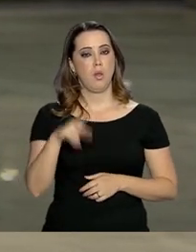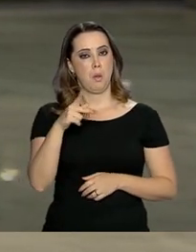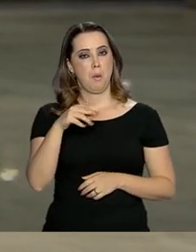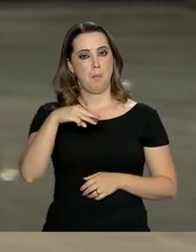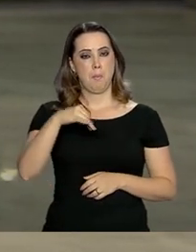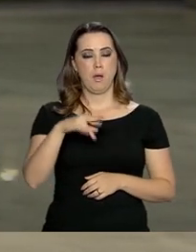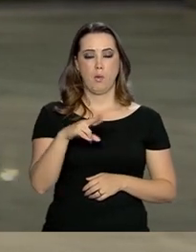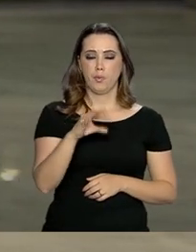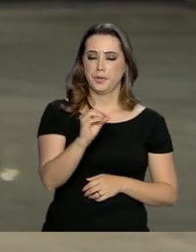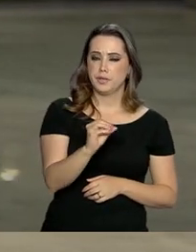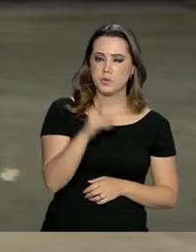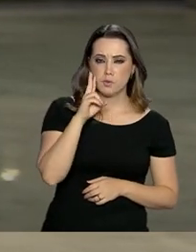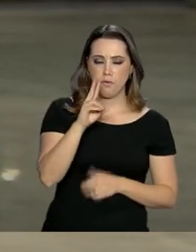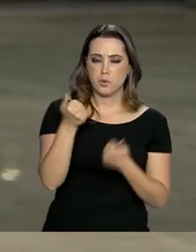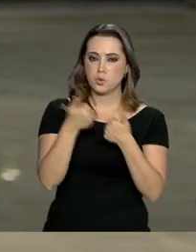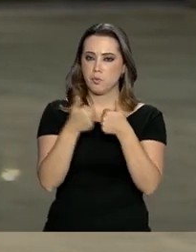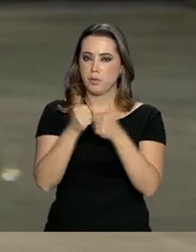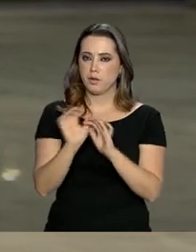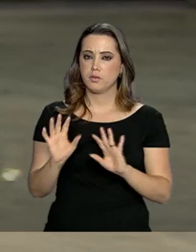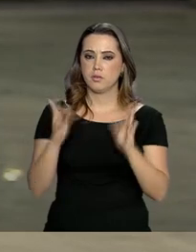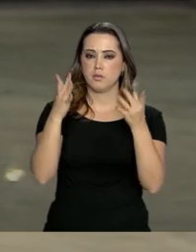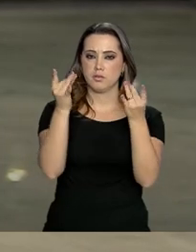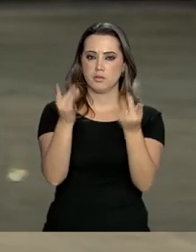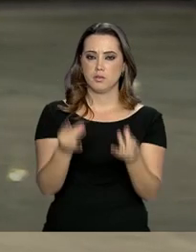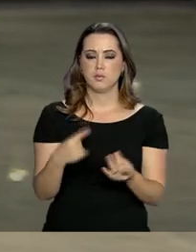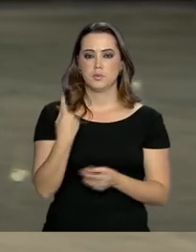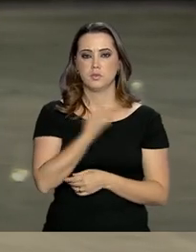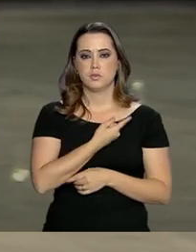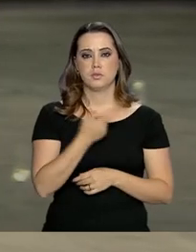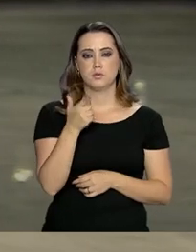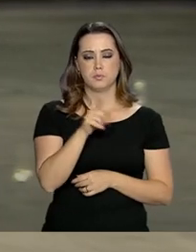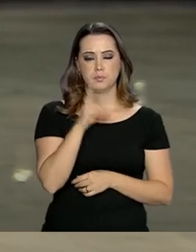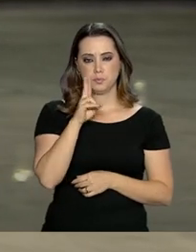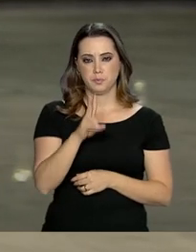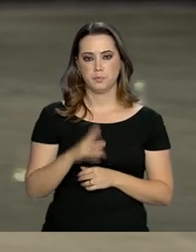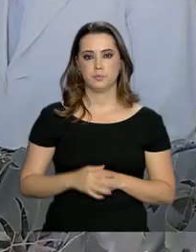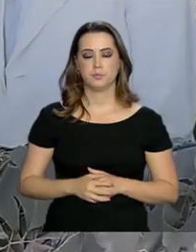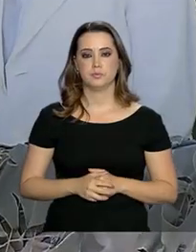Maurício de Almeida acompanhou o evento e traz os detalhes para a gente. Vamos ver.